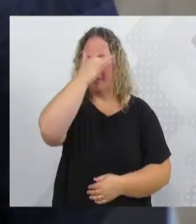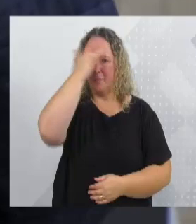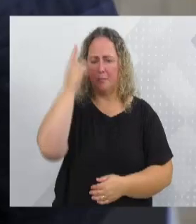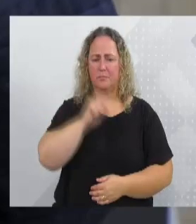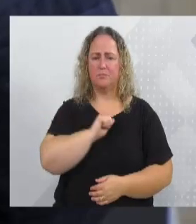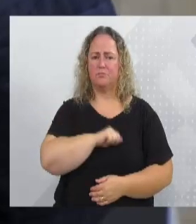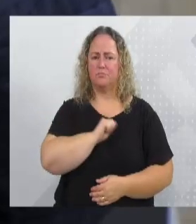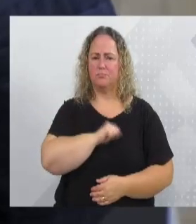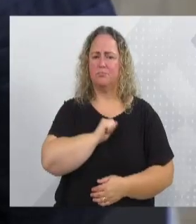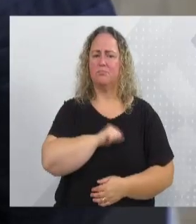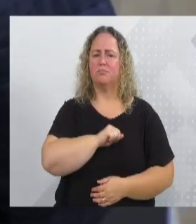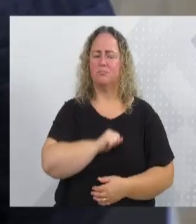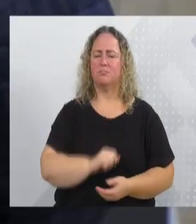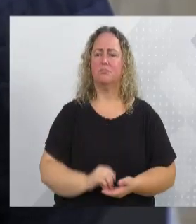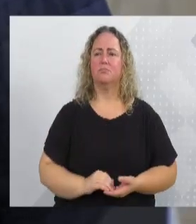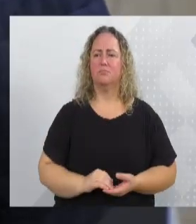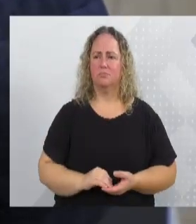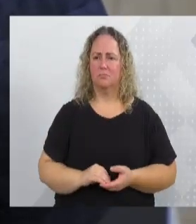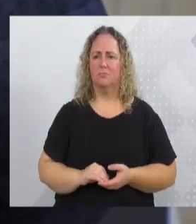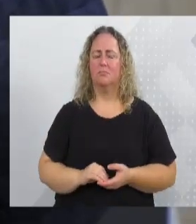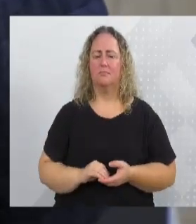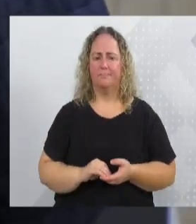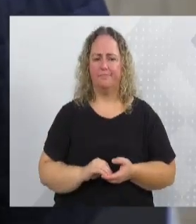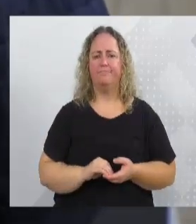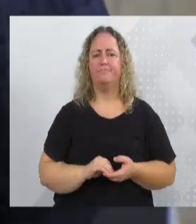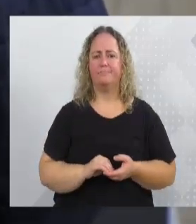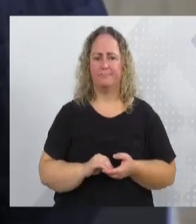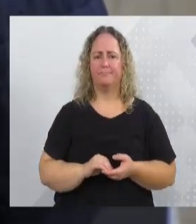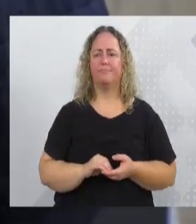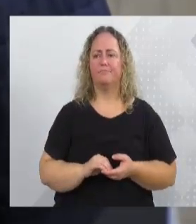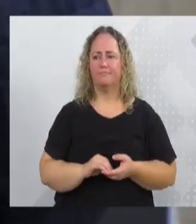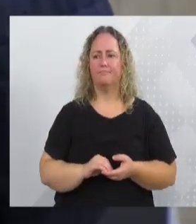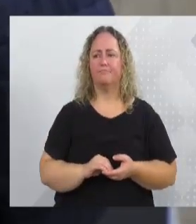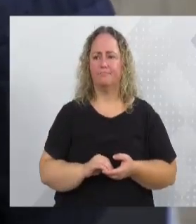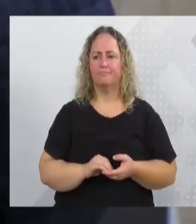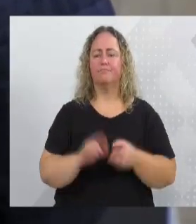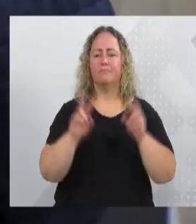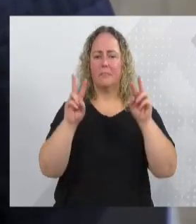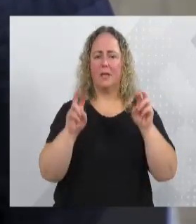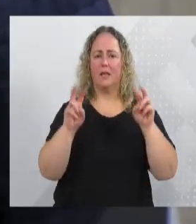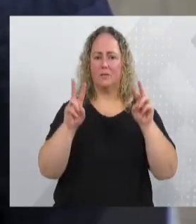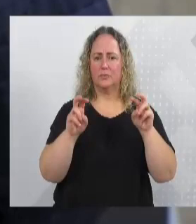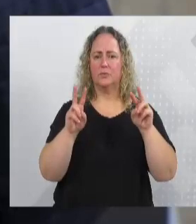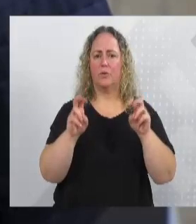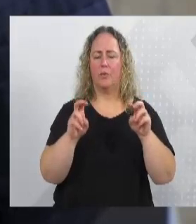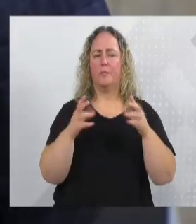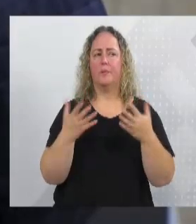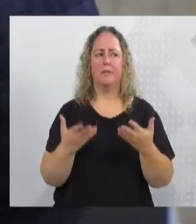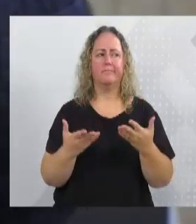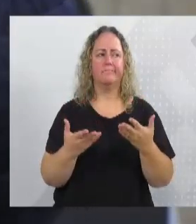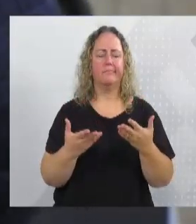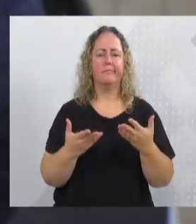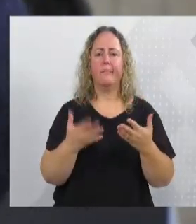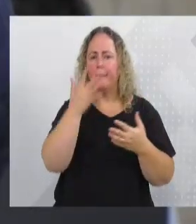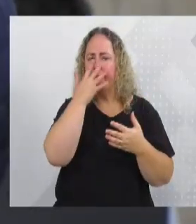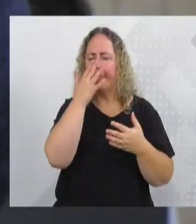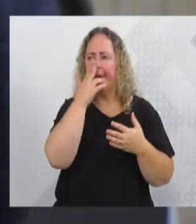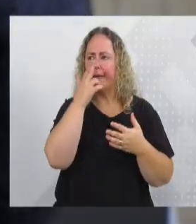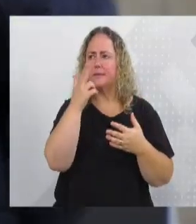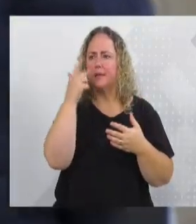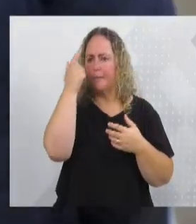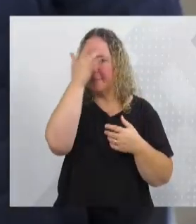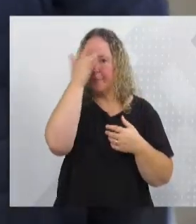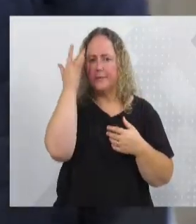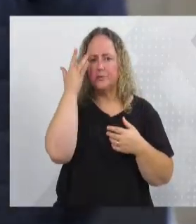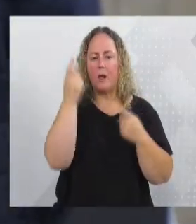pensando e relatando com relação a... preocupado com as